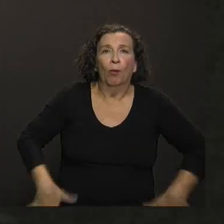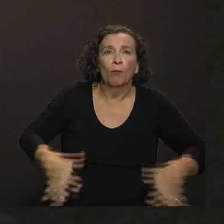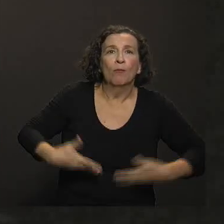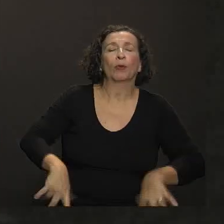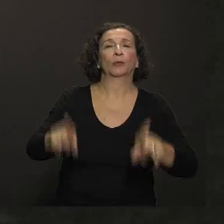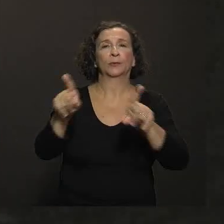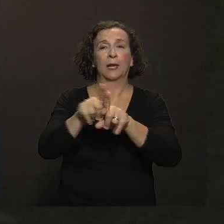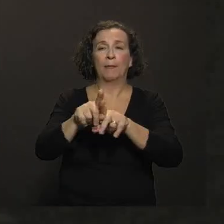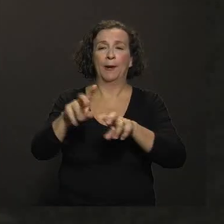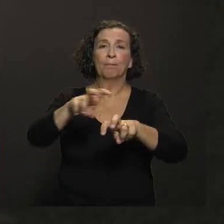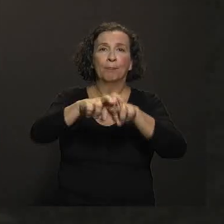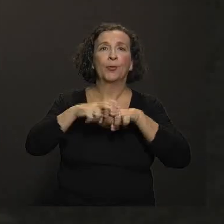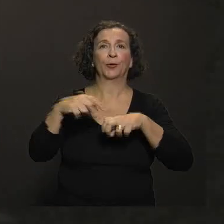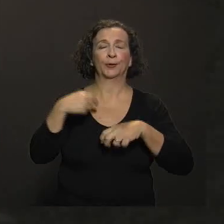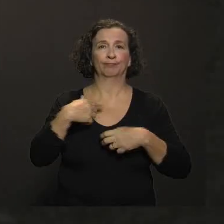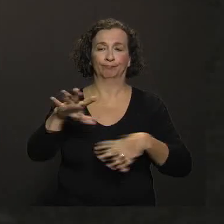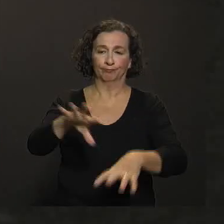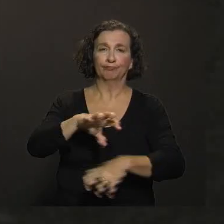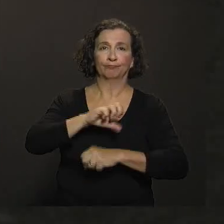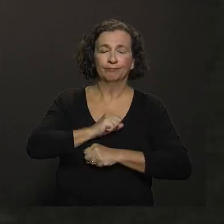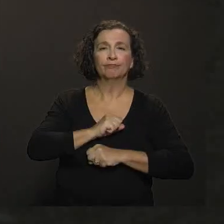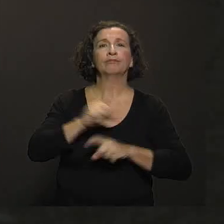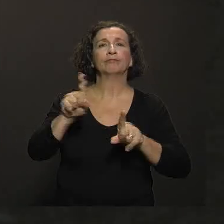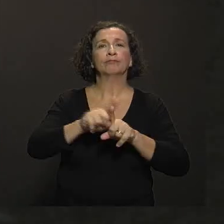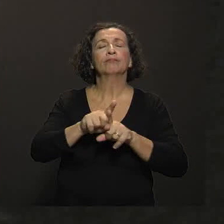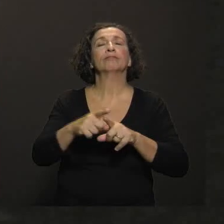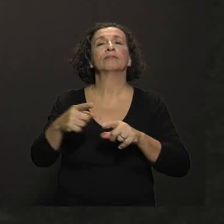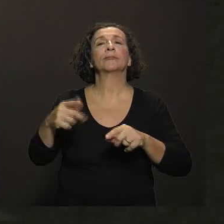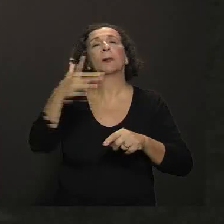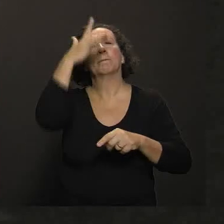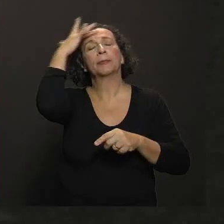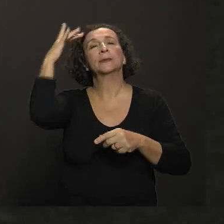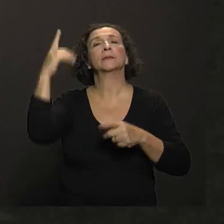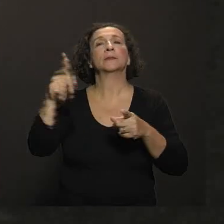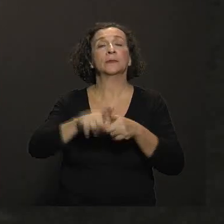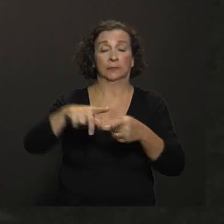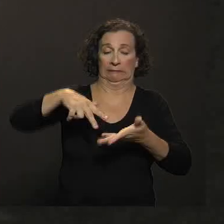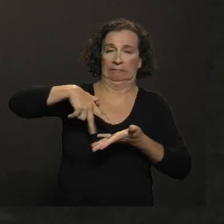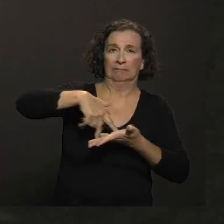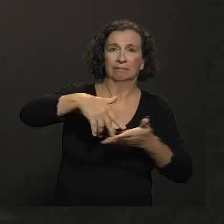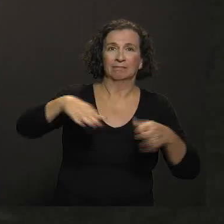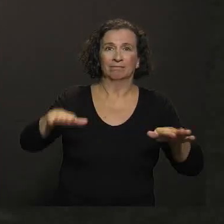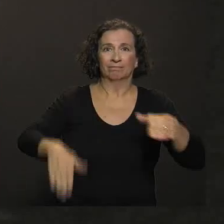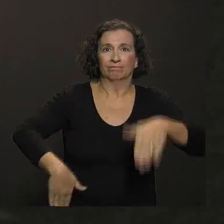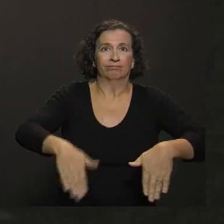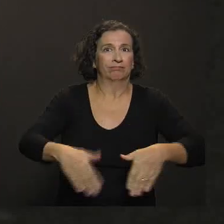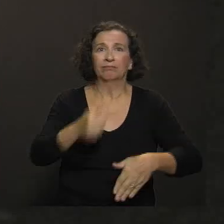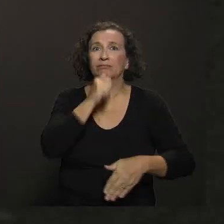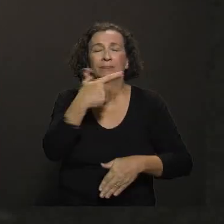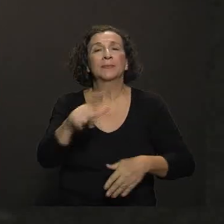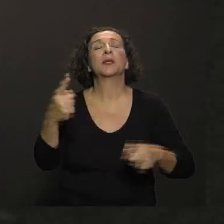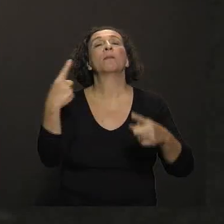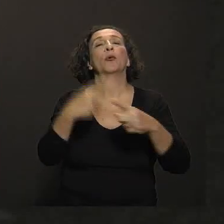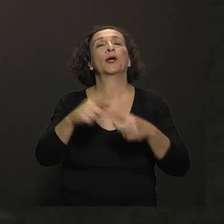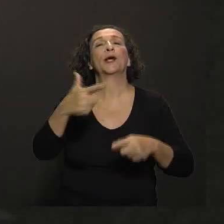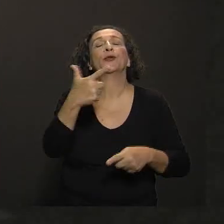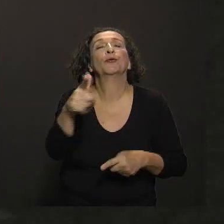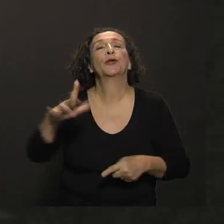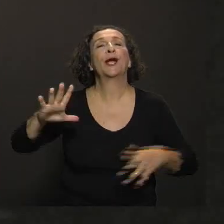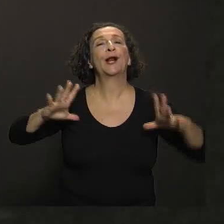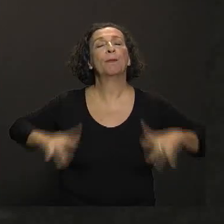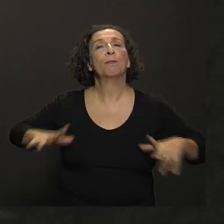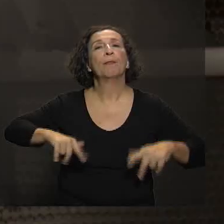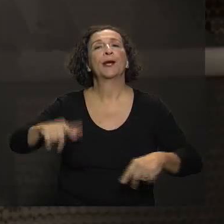rotavírus. A própria poliomielite também, que é de transmissão fecal oral, né? Que são as áreas que não tem saneamento